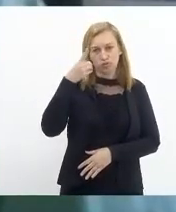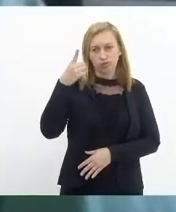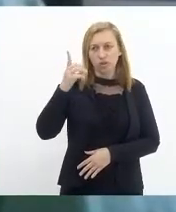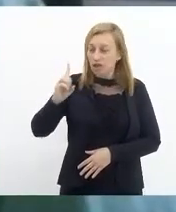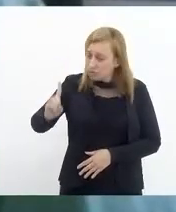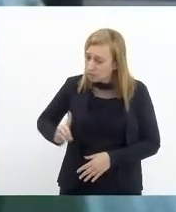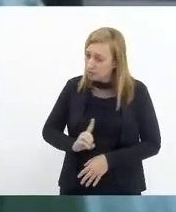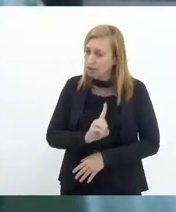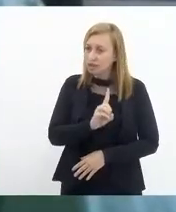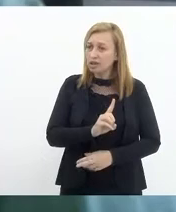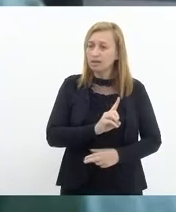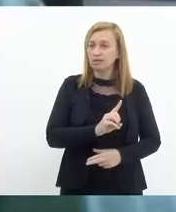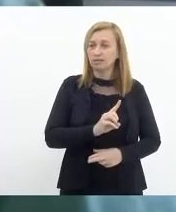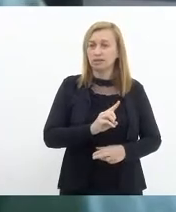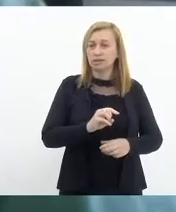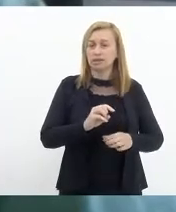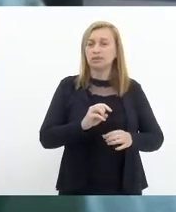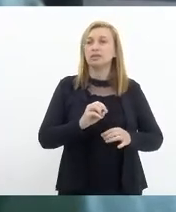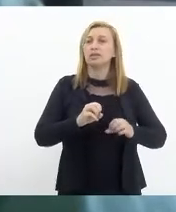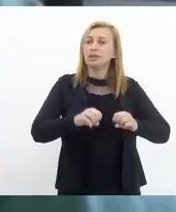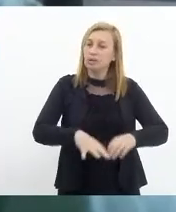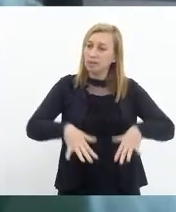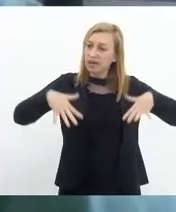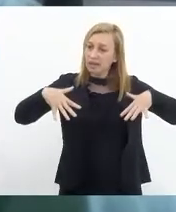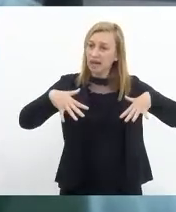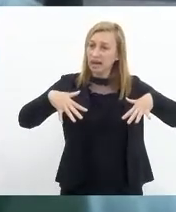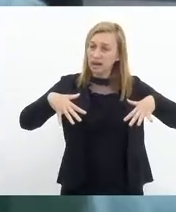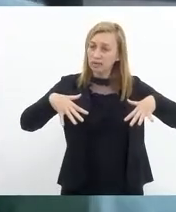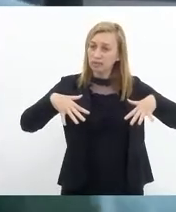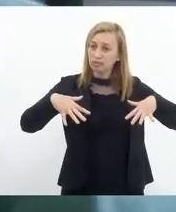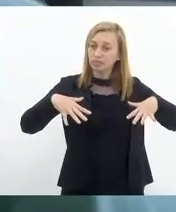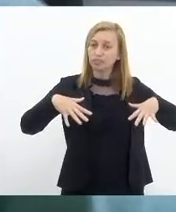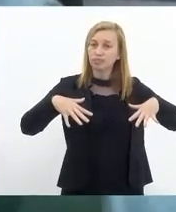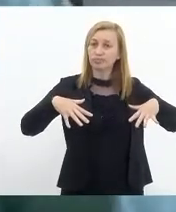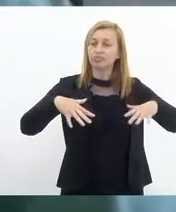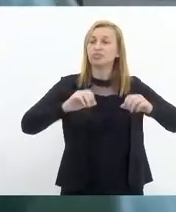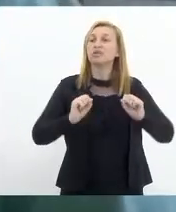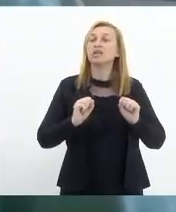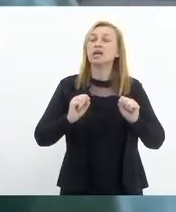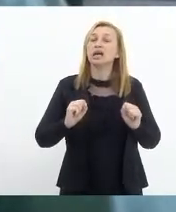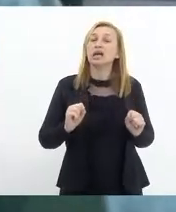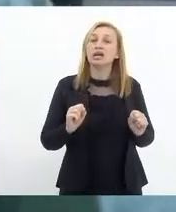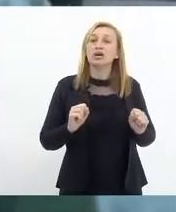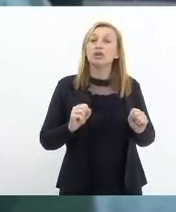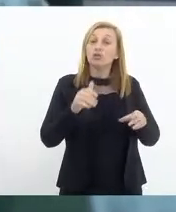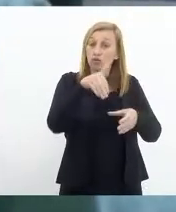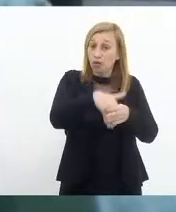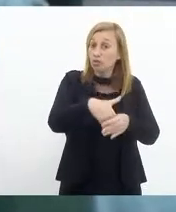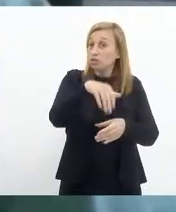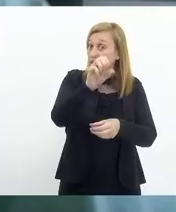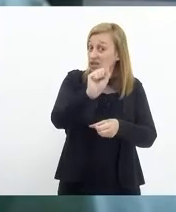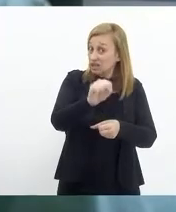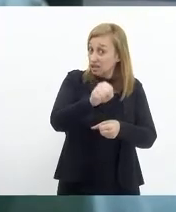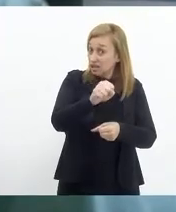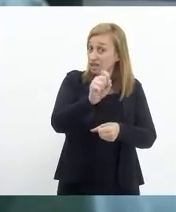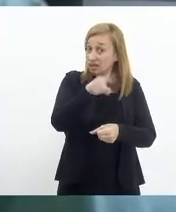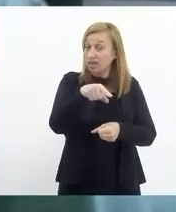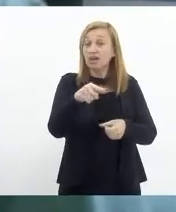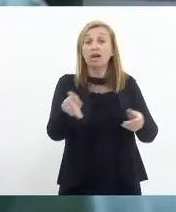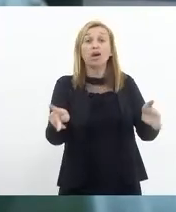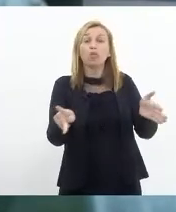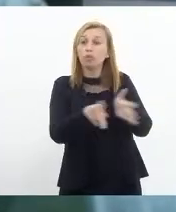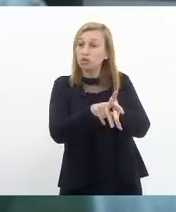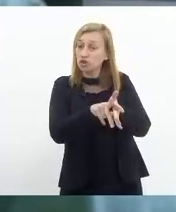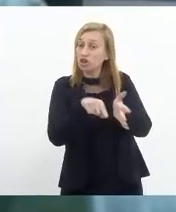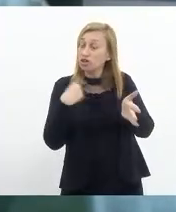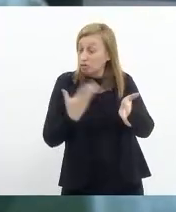a esse plenário virtual declarar o voto favorável, claro, ao projeto que